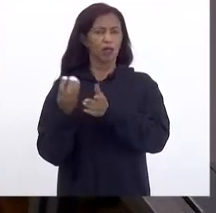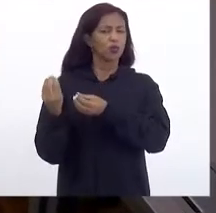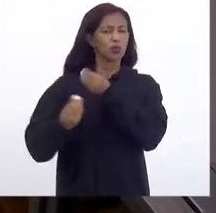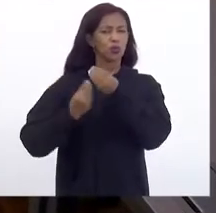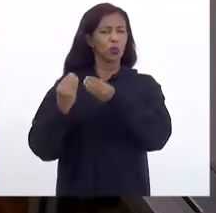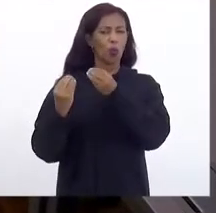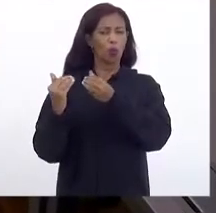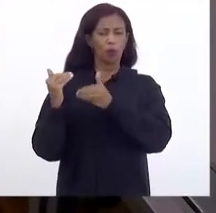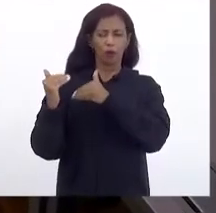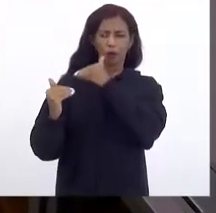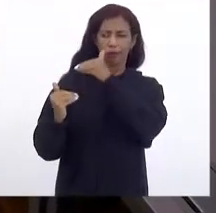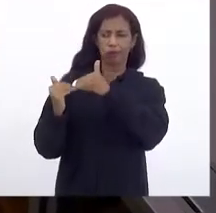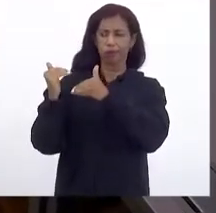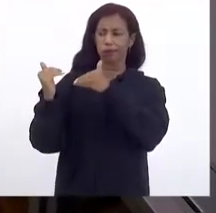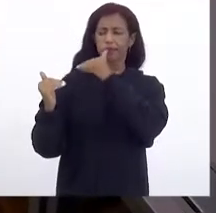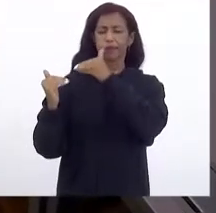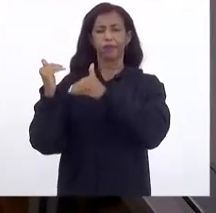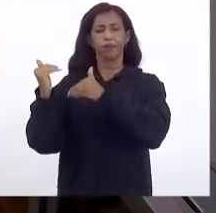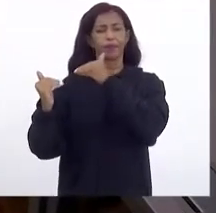Da receita